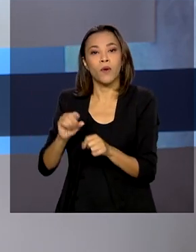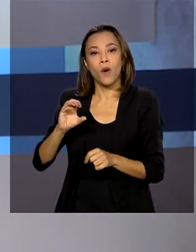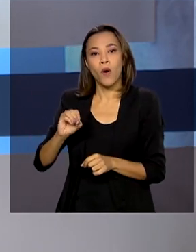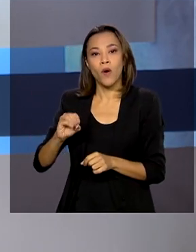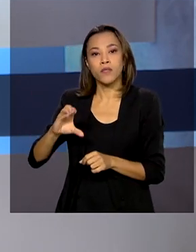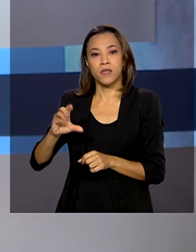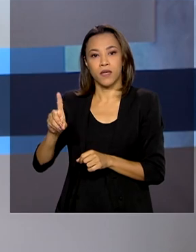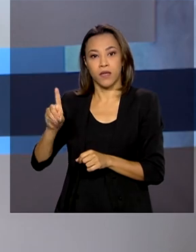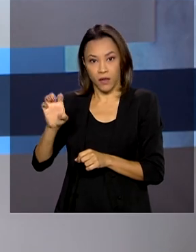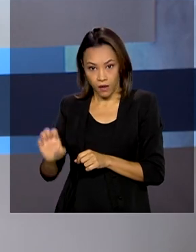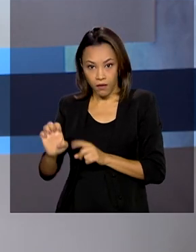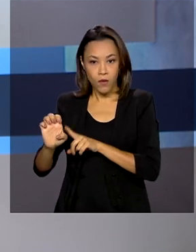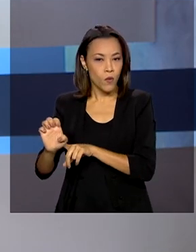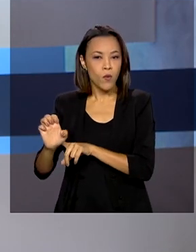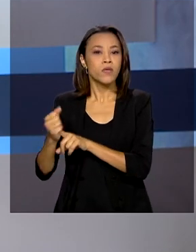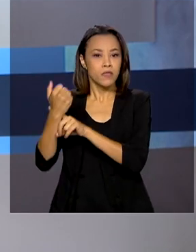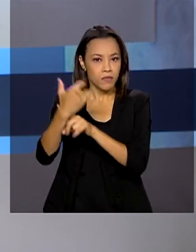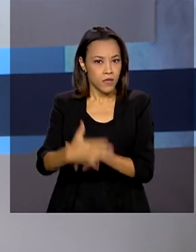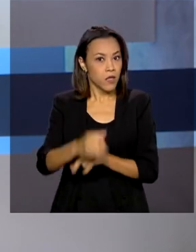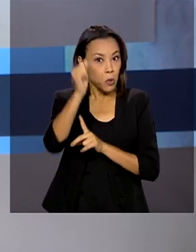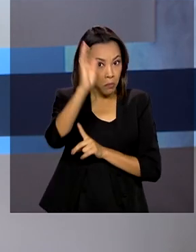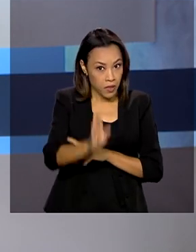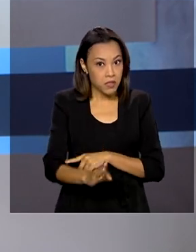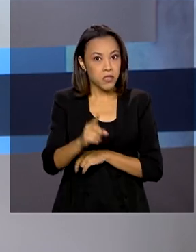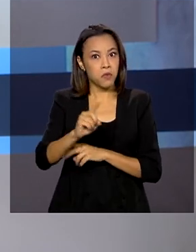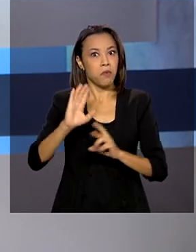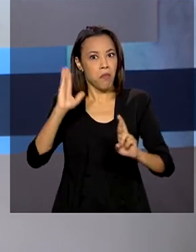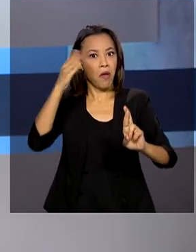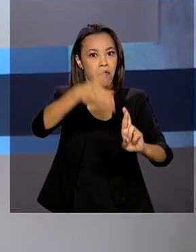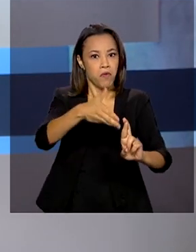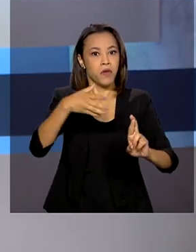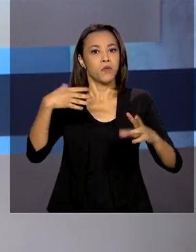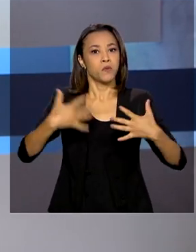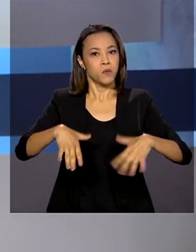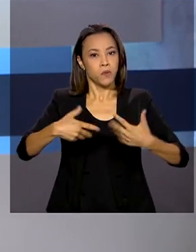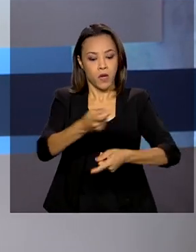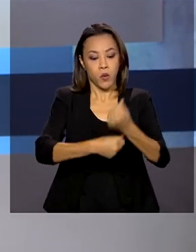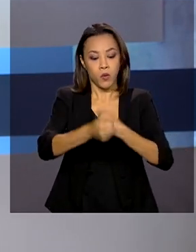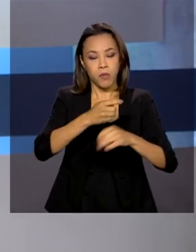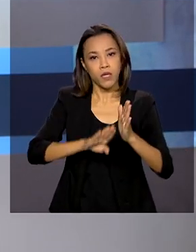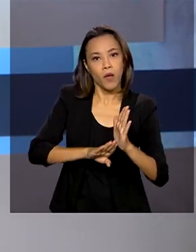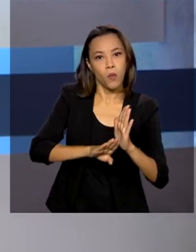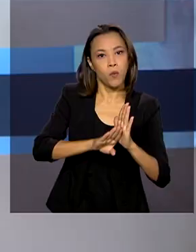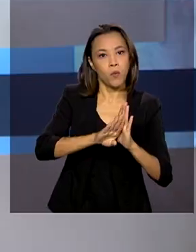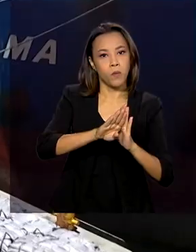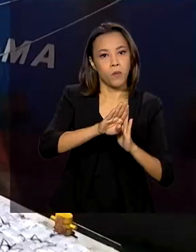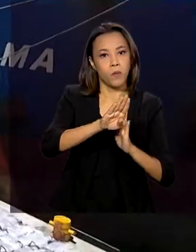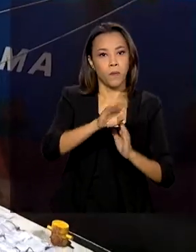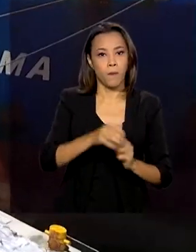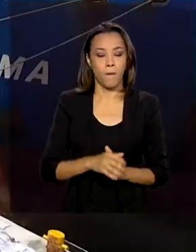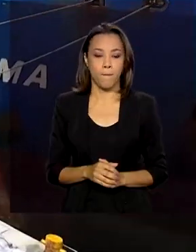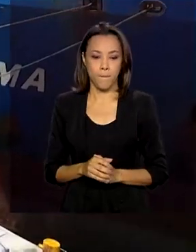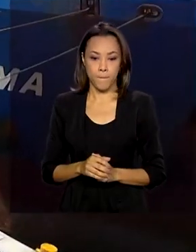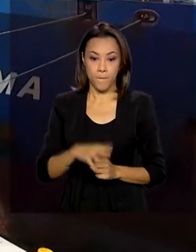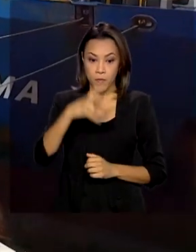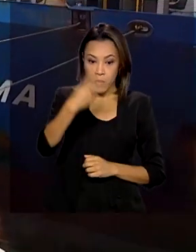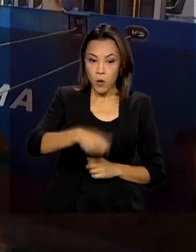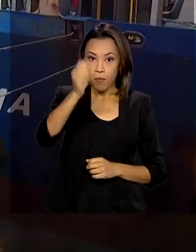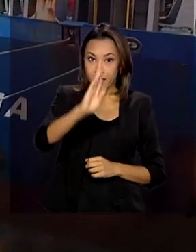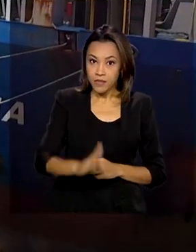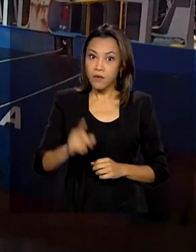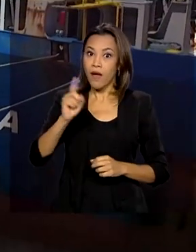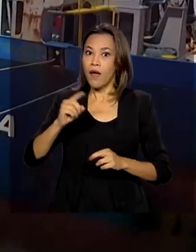Econômico, OCDE, cita o Brasil como destaque entre as economias emergentes. O Brasil é